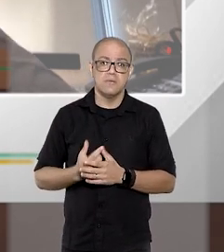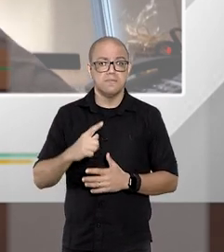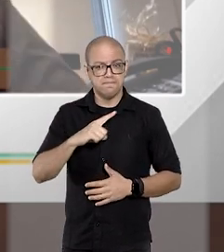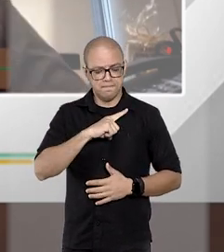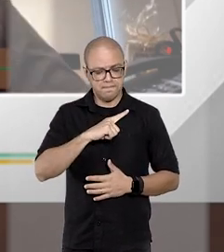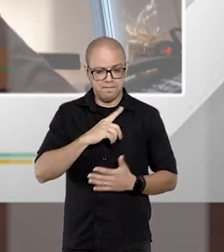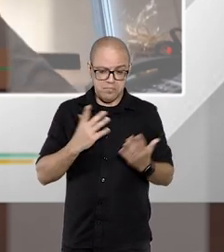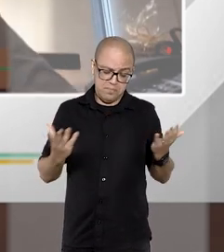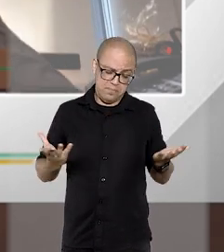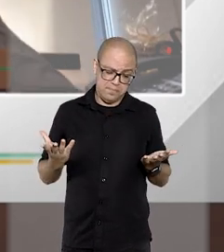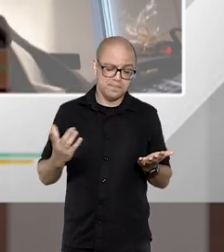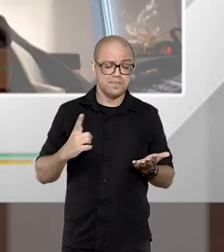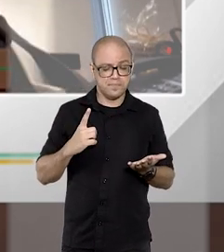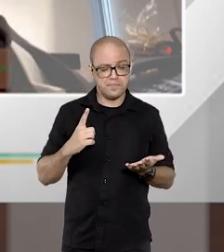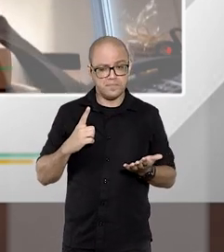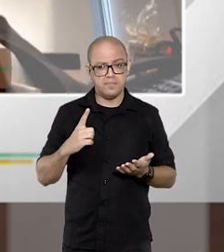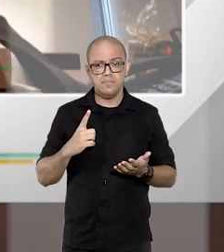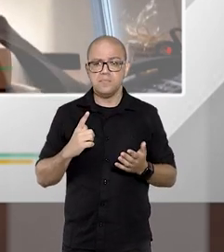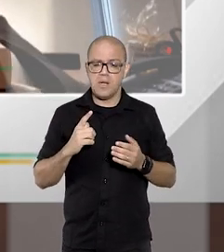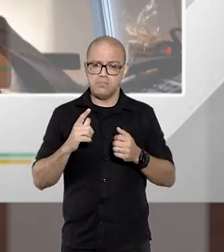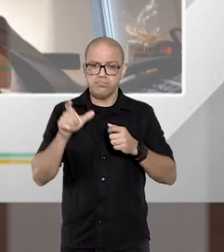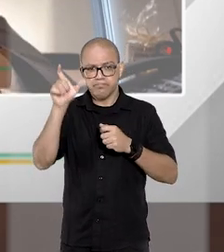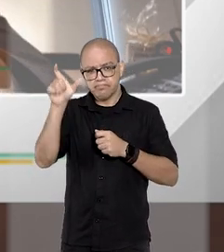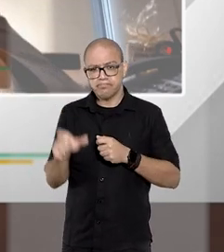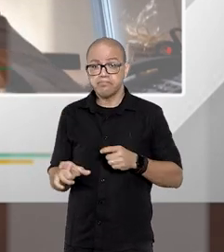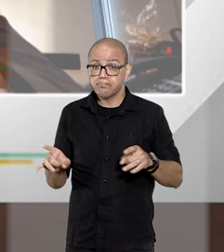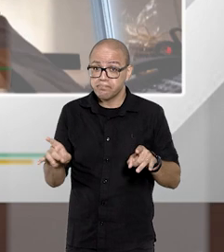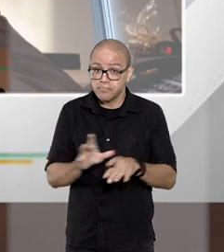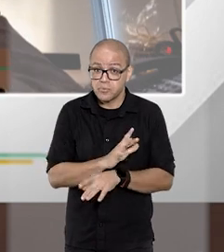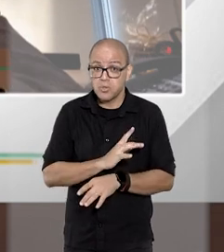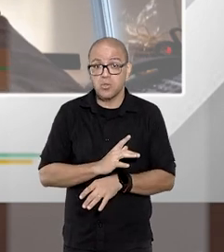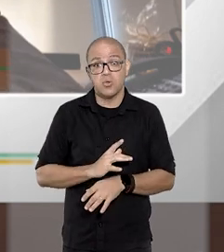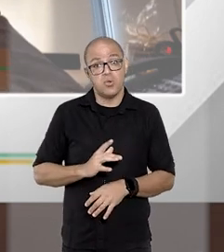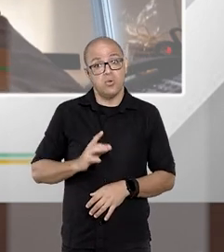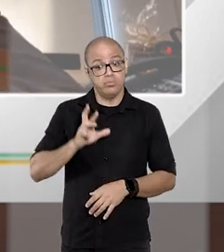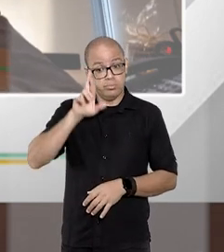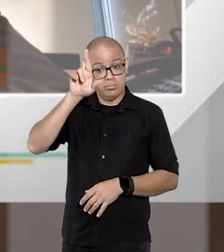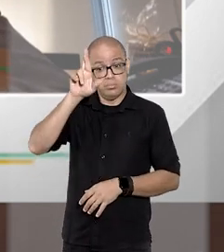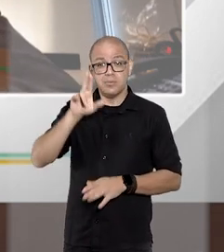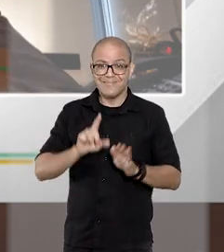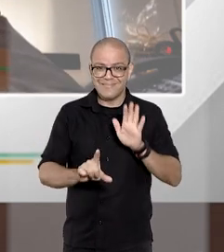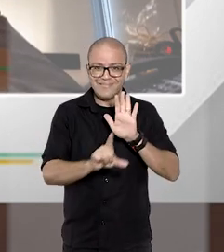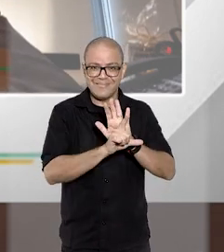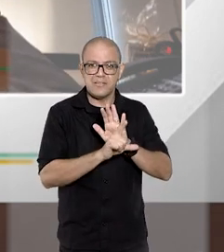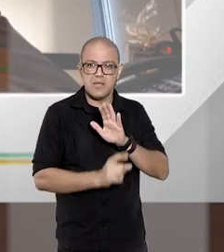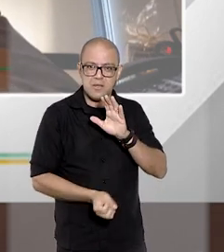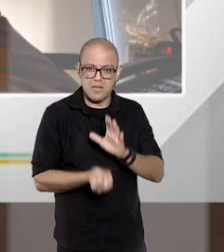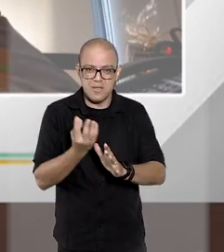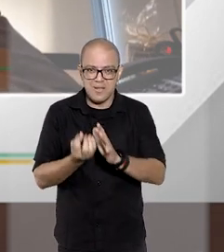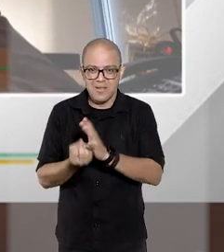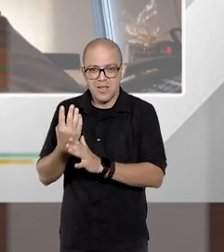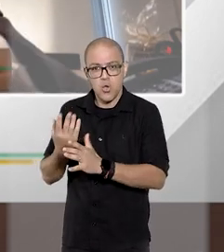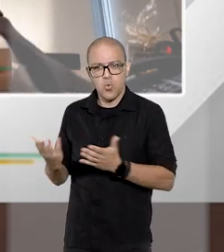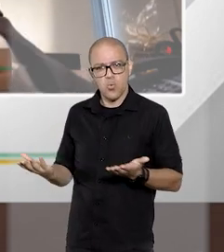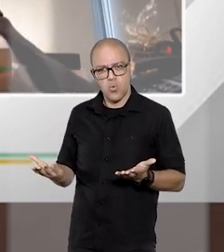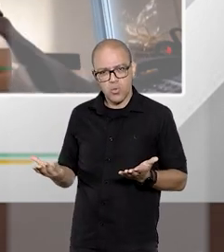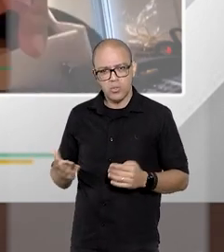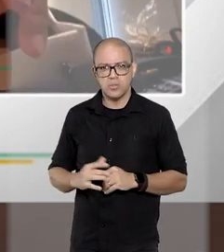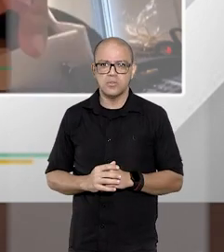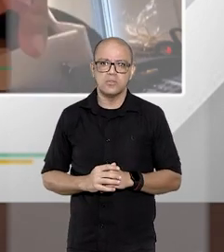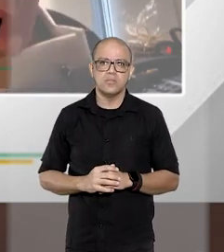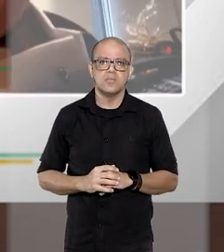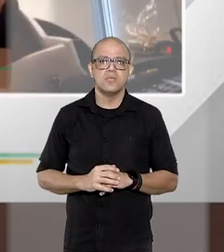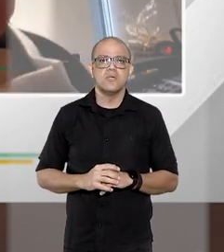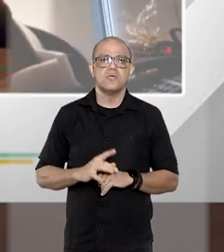você tem hoje um modelo consolidado então o legislador pensou o seguinte olha a realidade que a gente